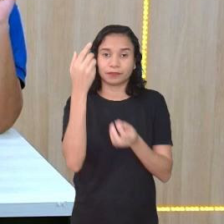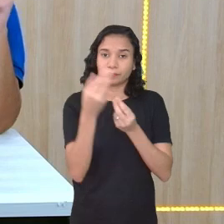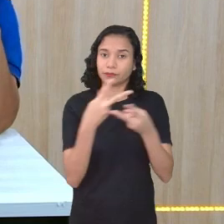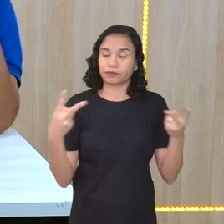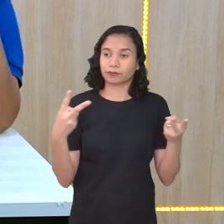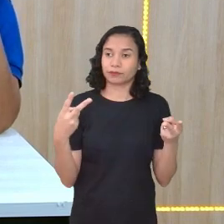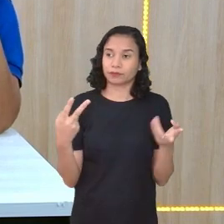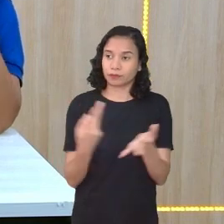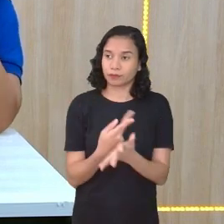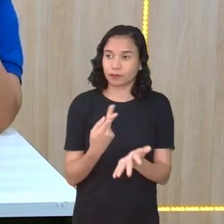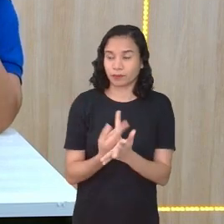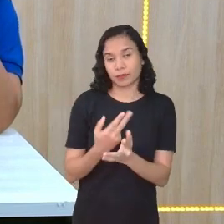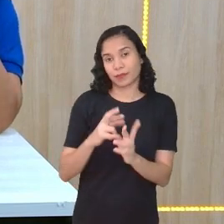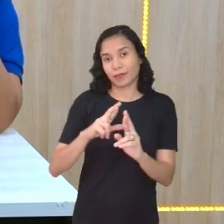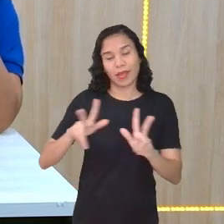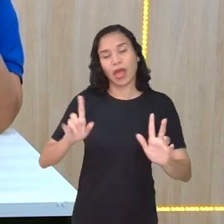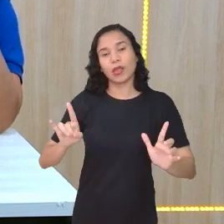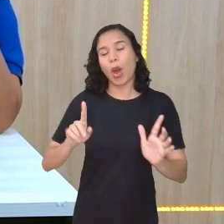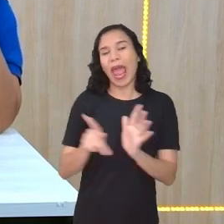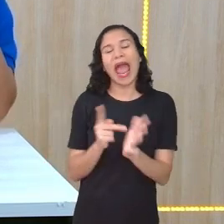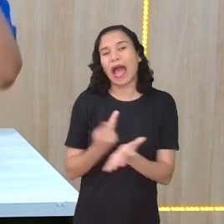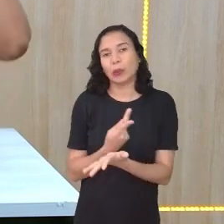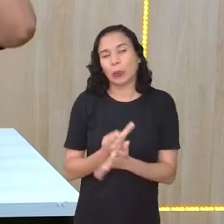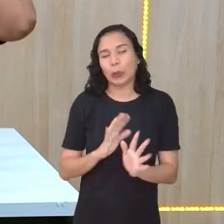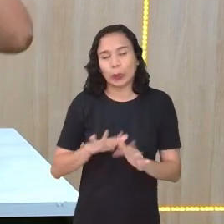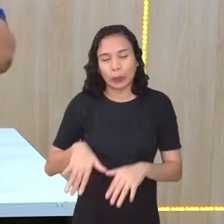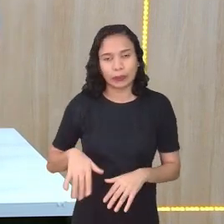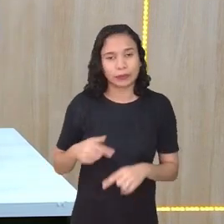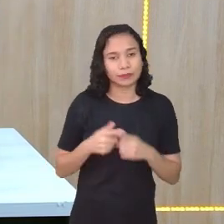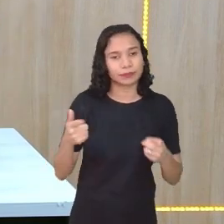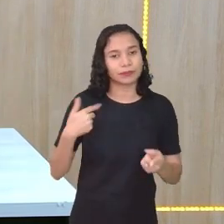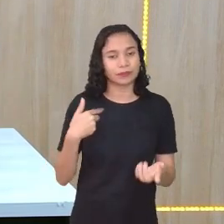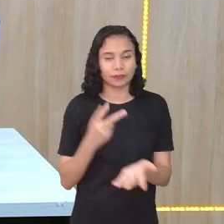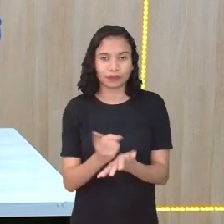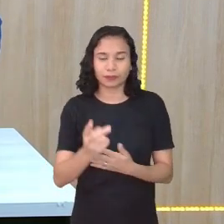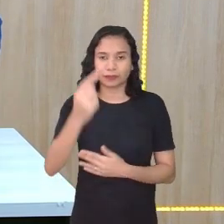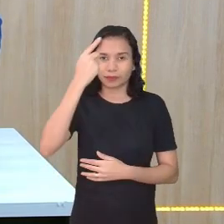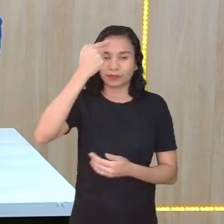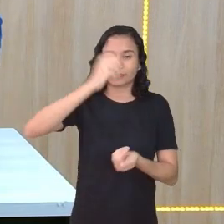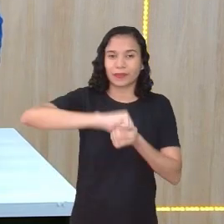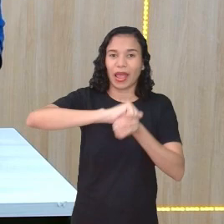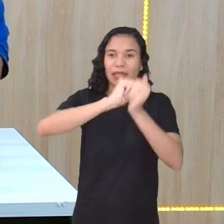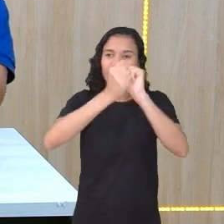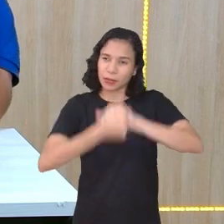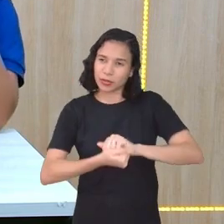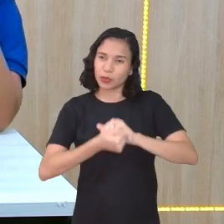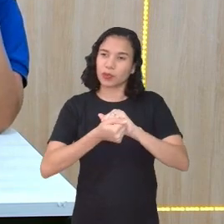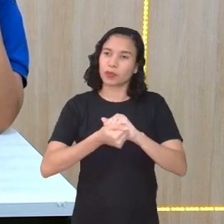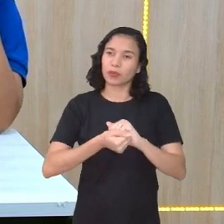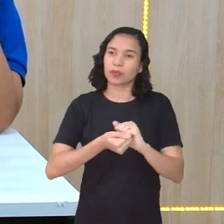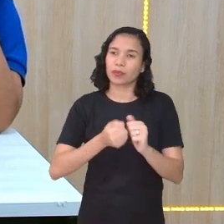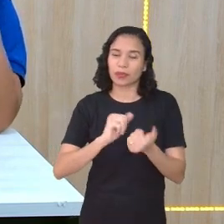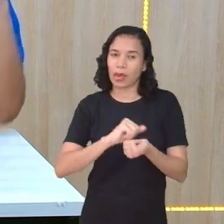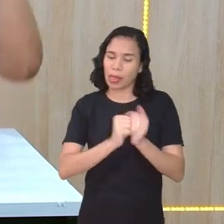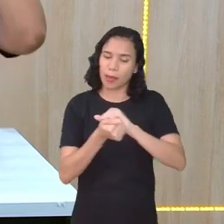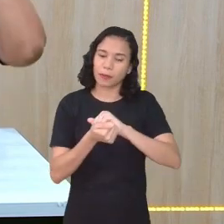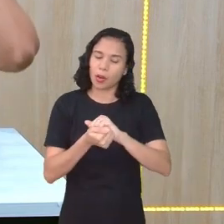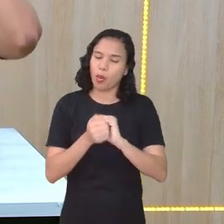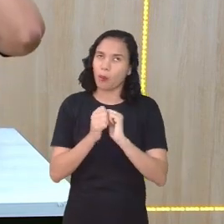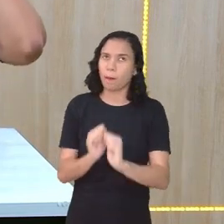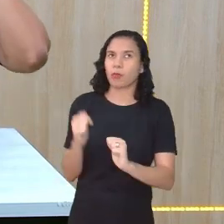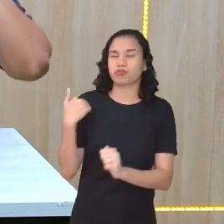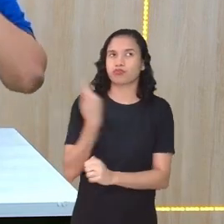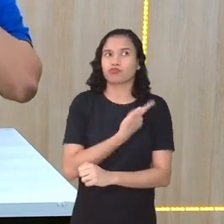equivocado, né? Assim, o que não está errado. Mas eu sempre penso em adaptações, sabe? Embora a gente tenha que